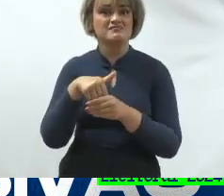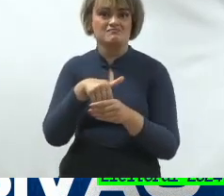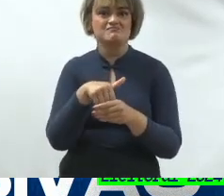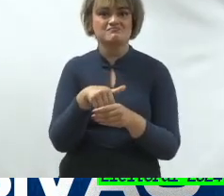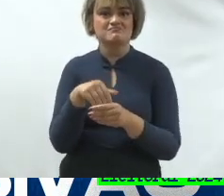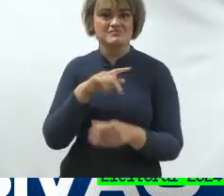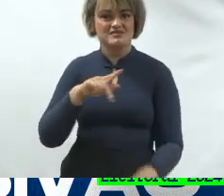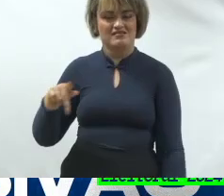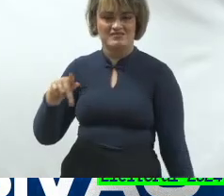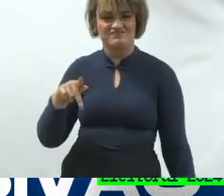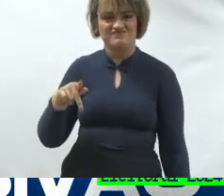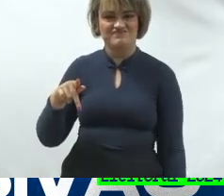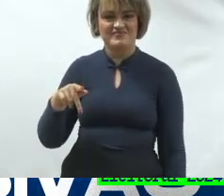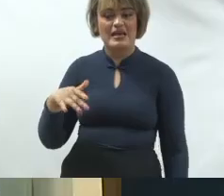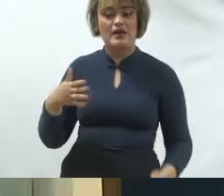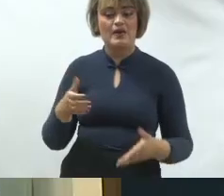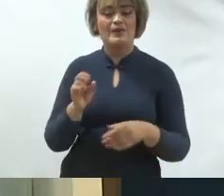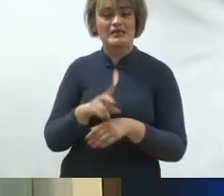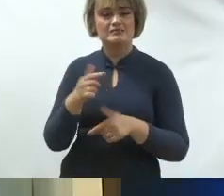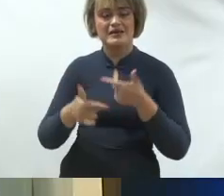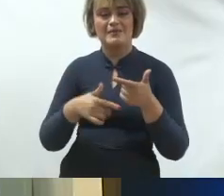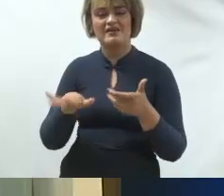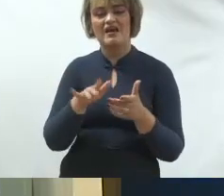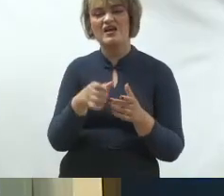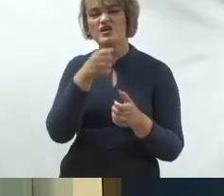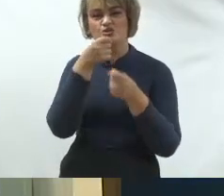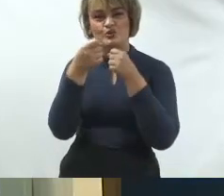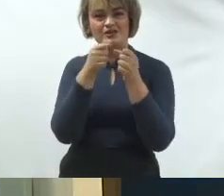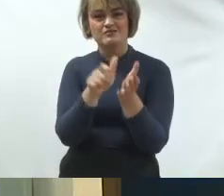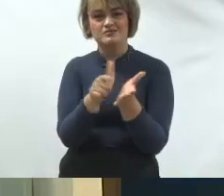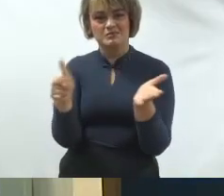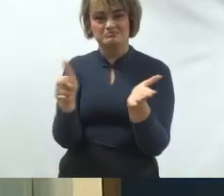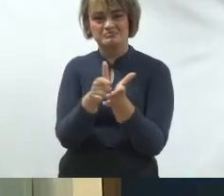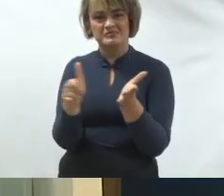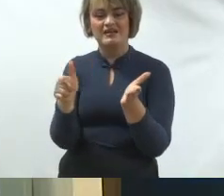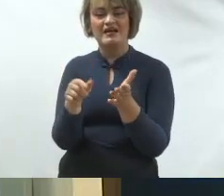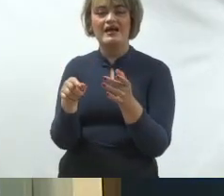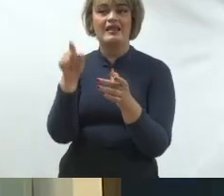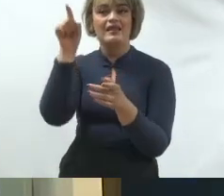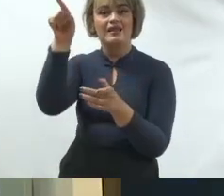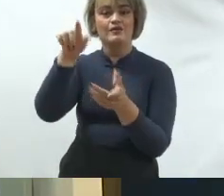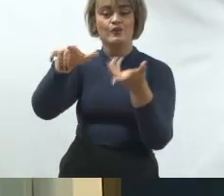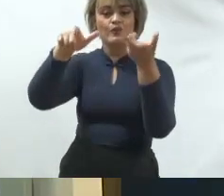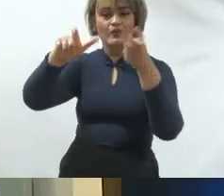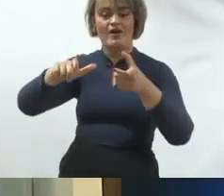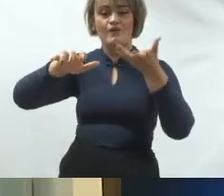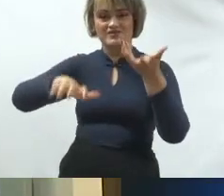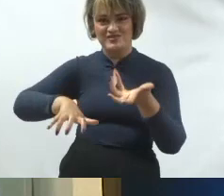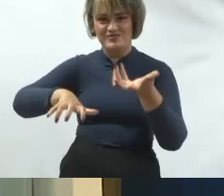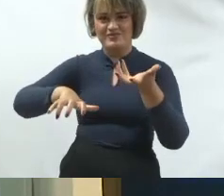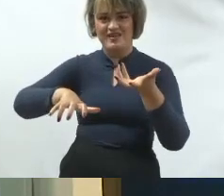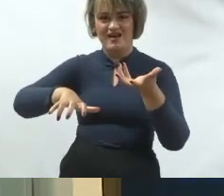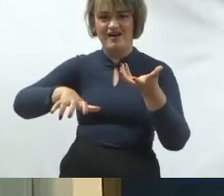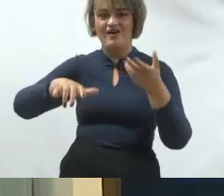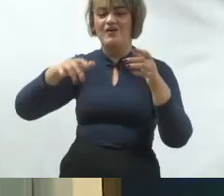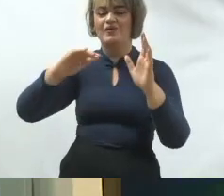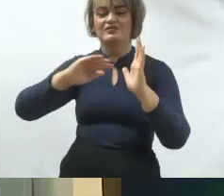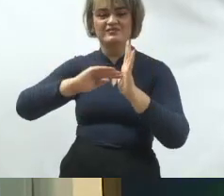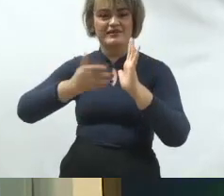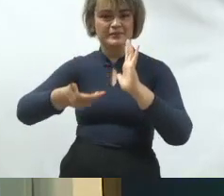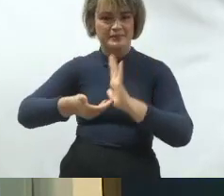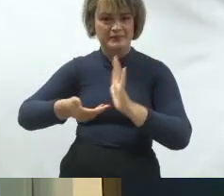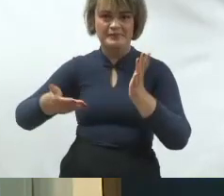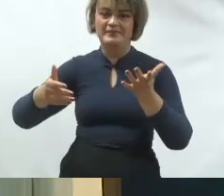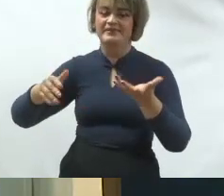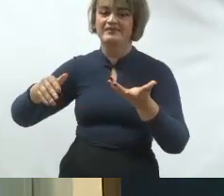Minha vida começou no jornalismo e eu era jornalista do Congresso Nacional, do Salão Verde, do Salão Azul, da Câmara e do Senado.